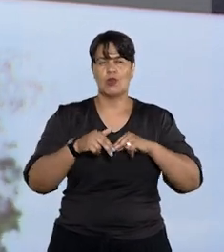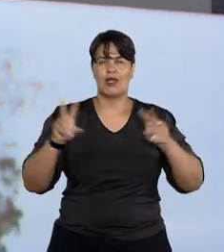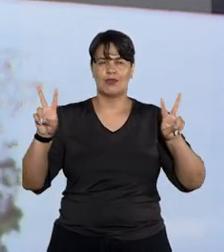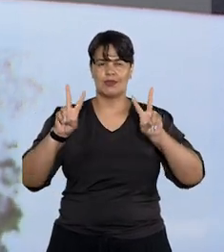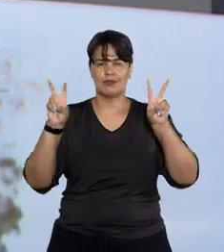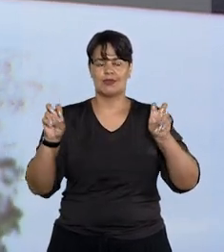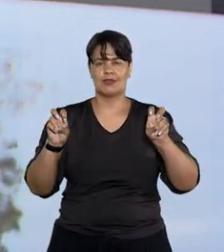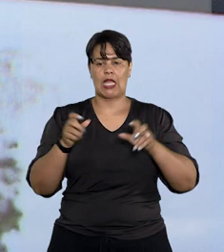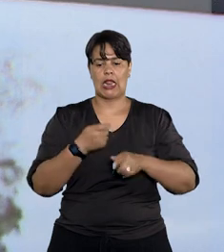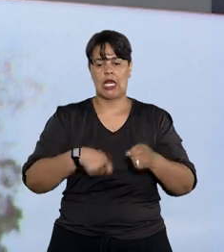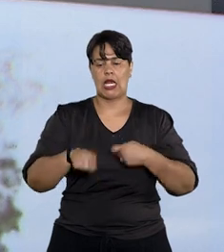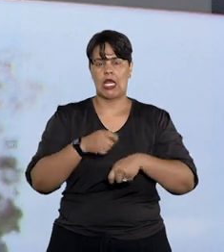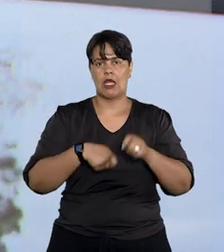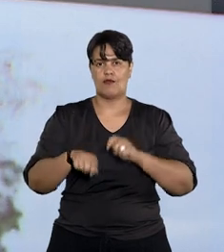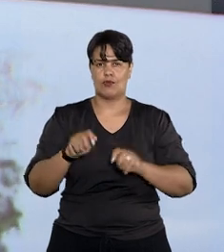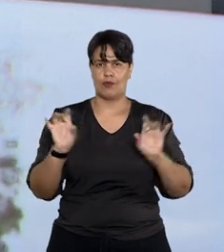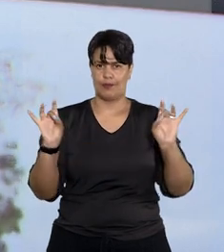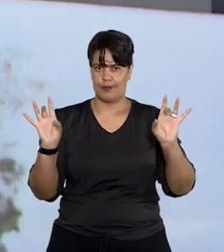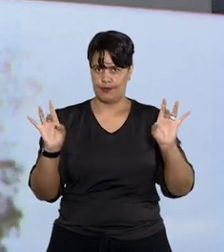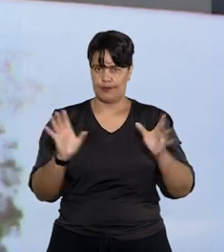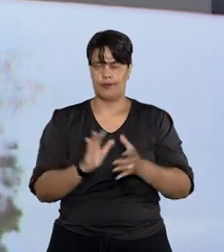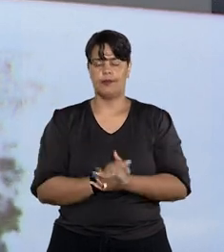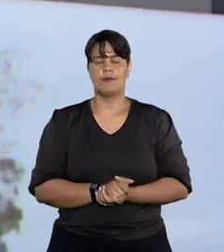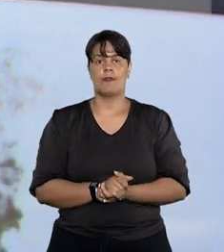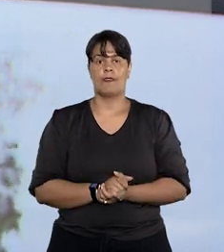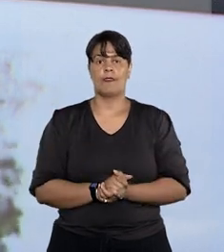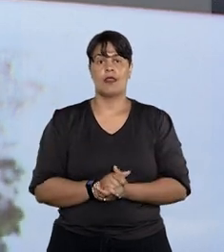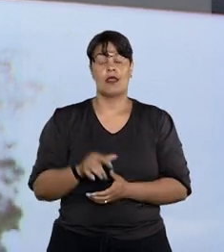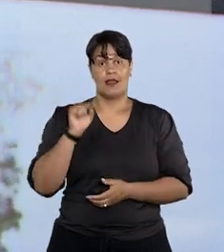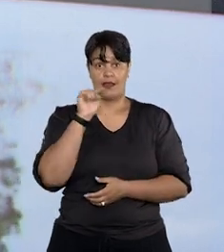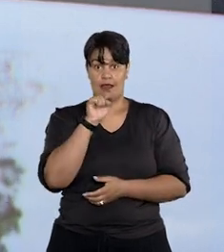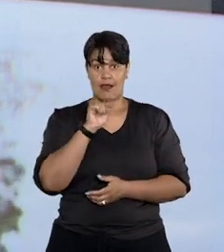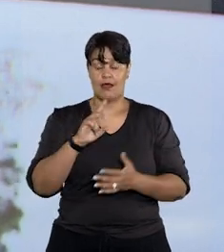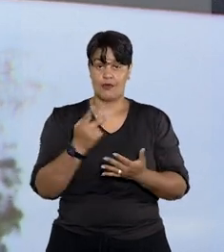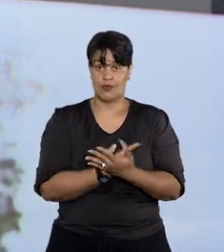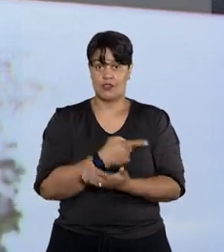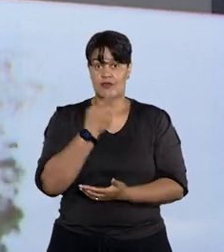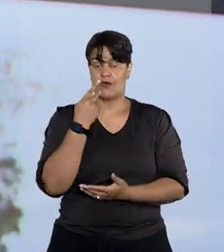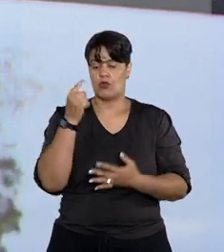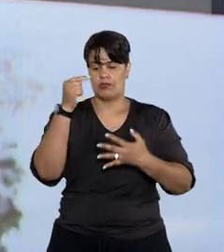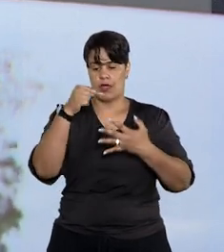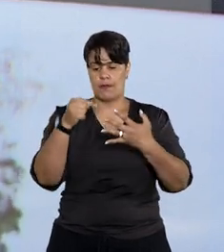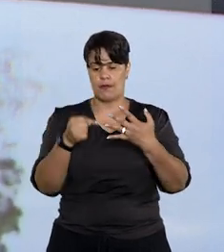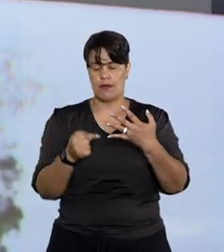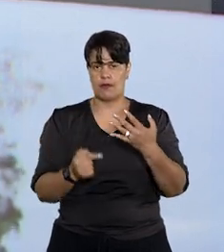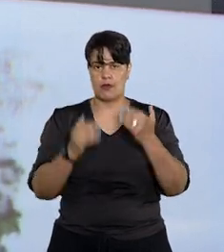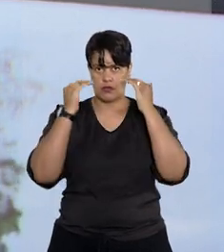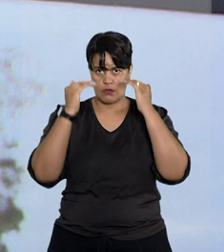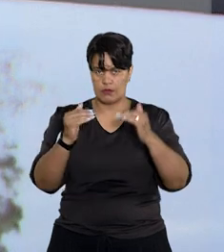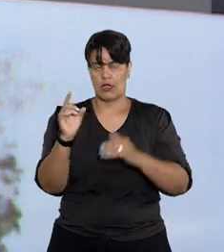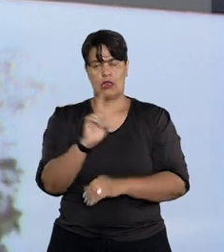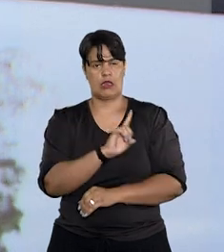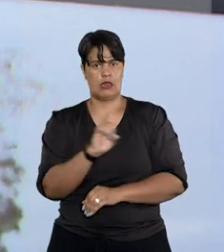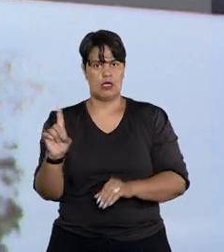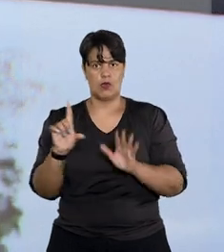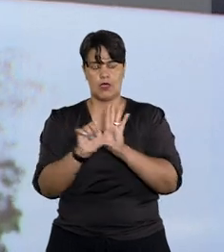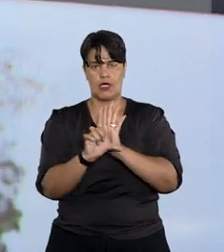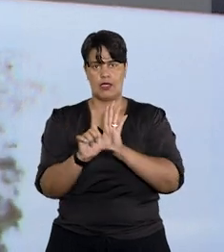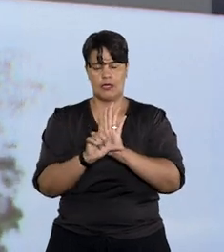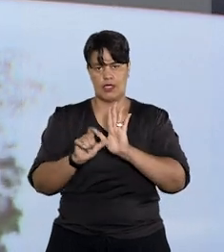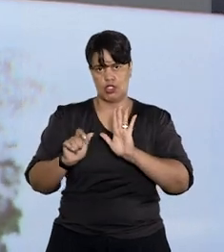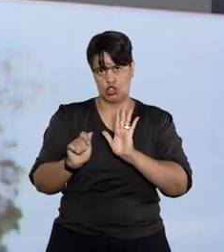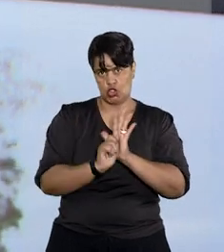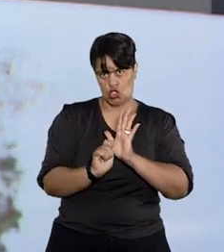tráfico privilegiado. Segundo a Corte Estadual, a acusada não preencheria todas as exigências previstas na lei de drogas,